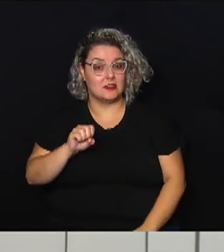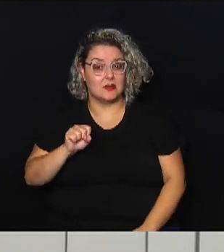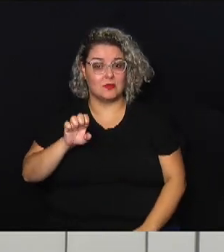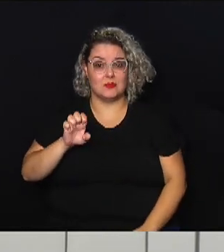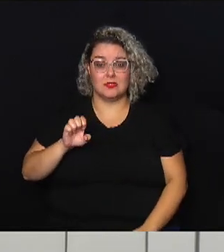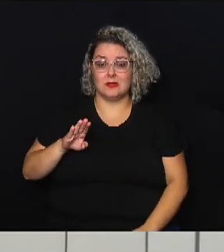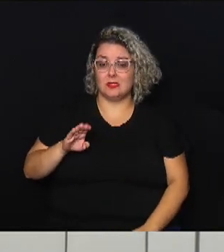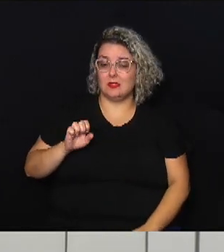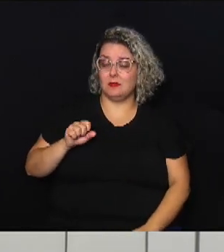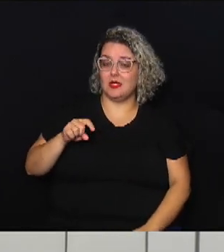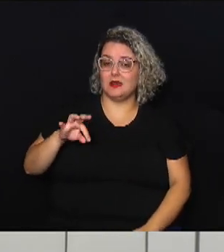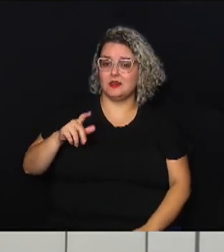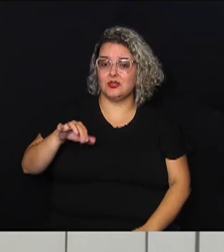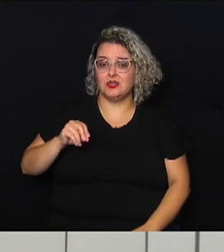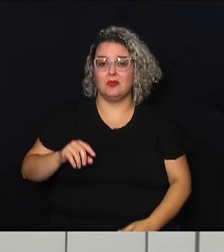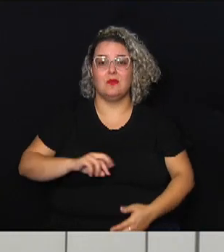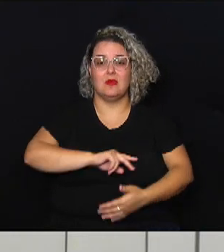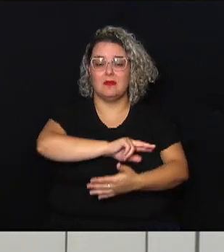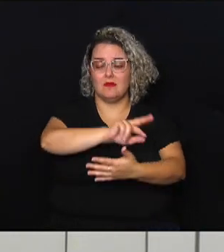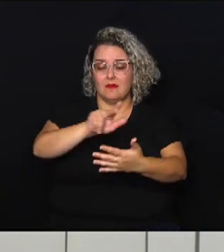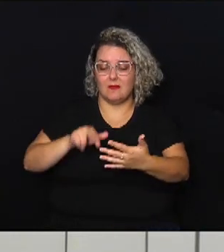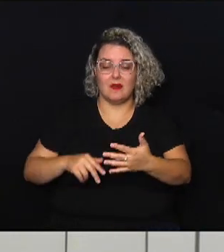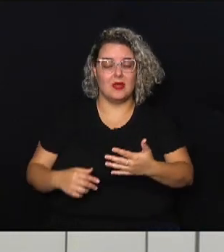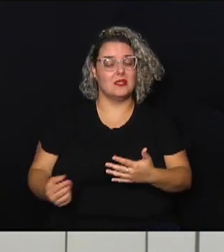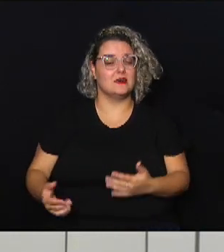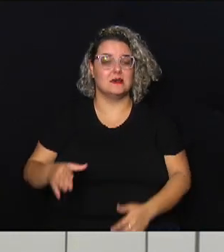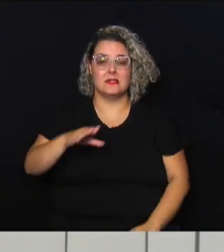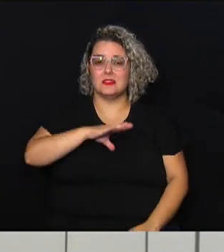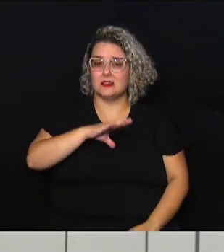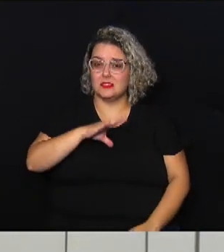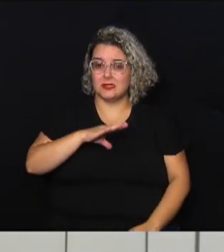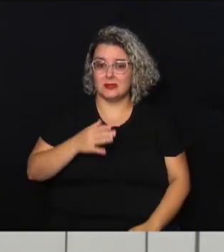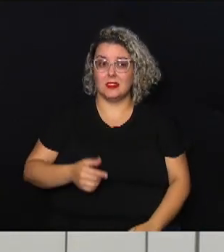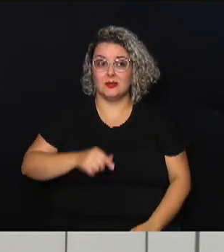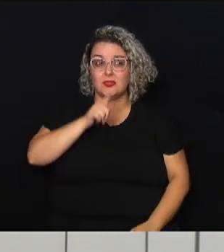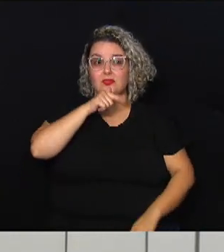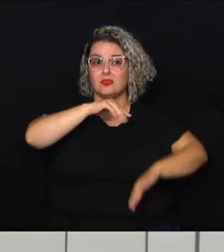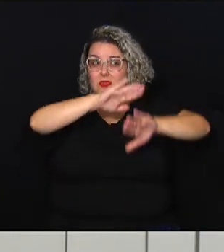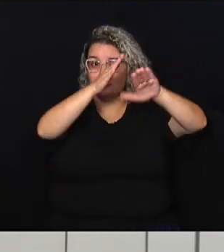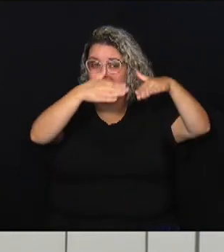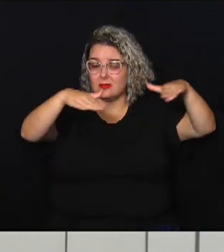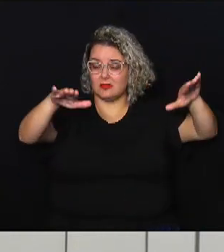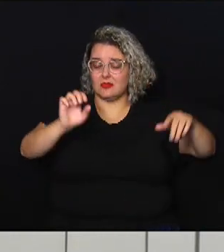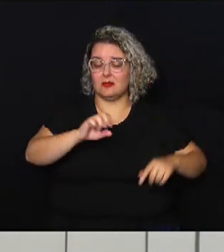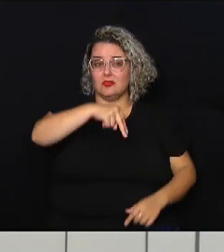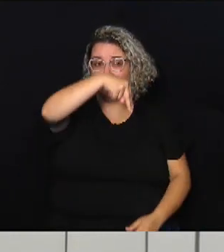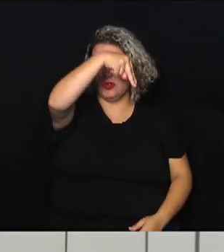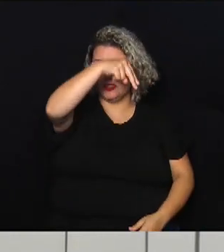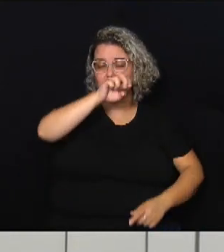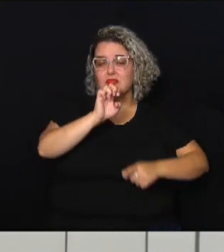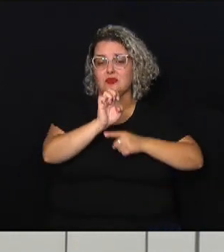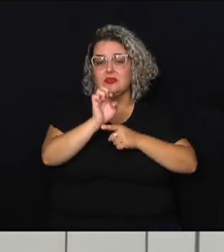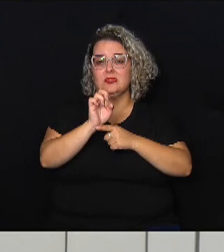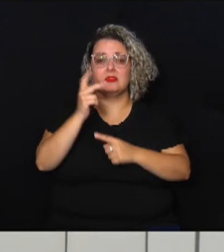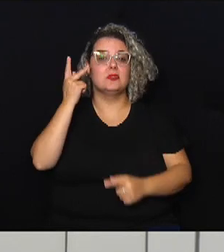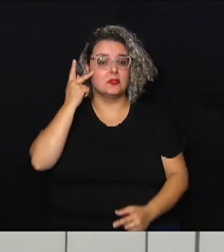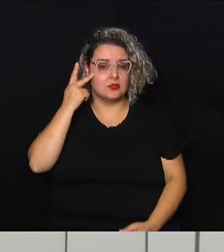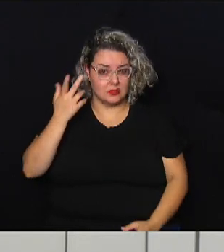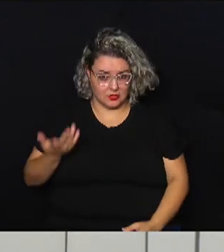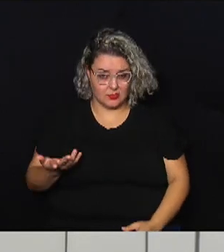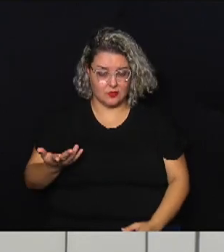Caraguatatuba, Guarujá, Bertioga, Ilha Bela e Ubatuba, no litoral norte paulista,